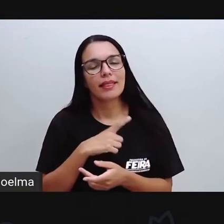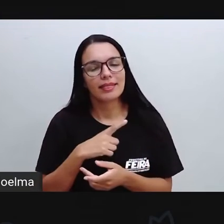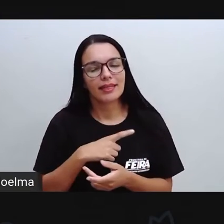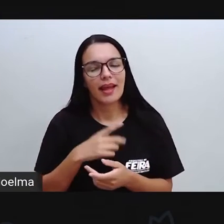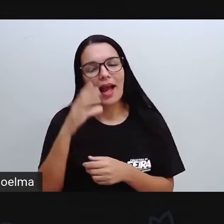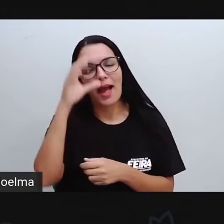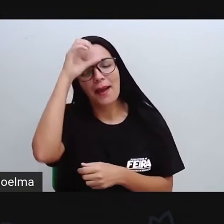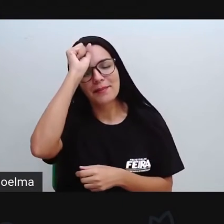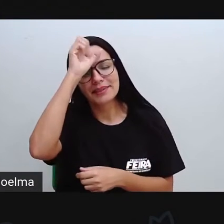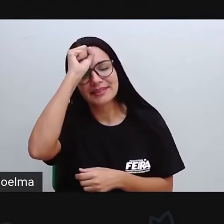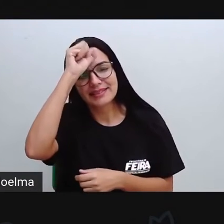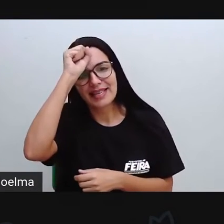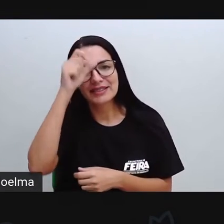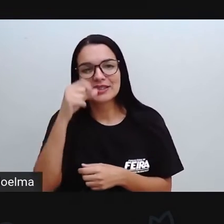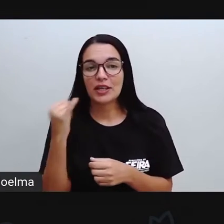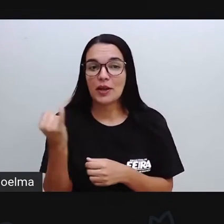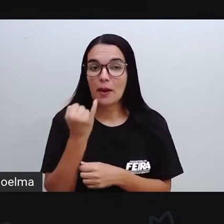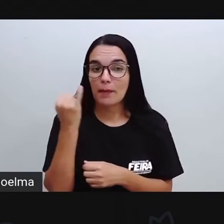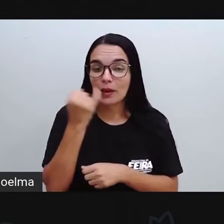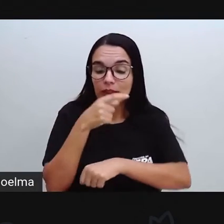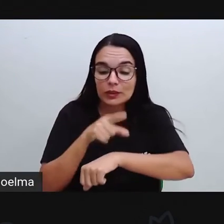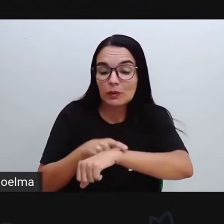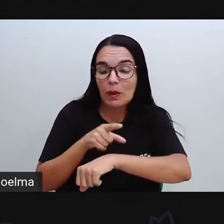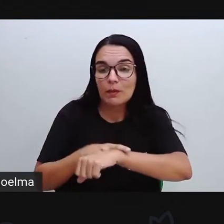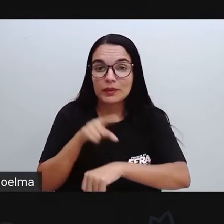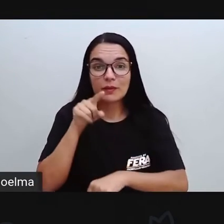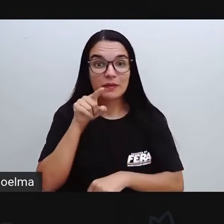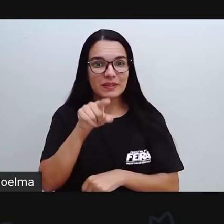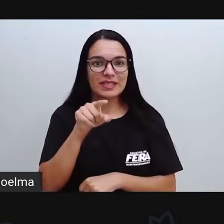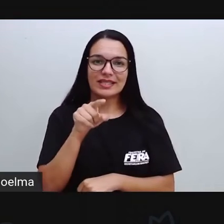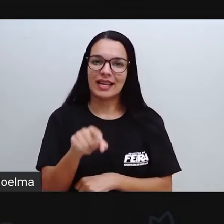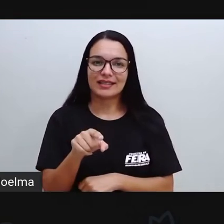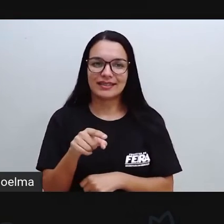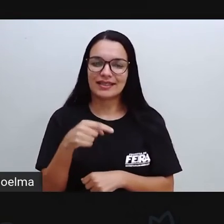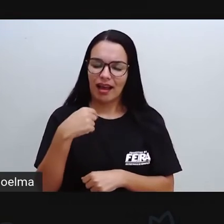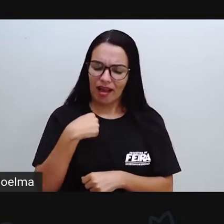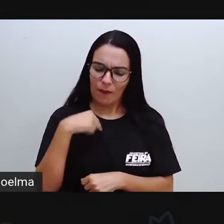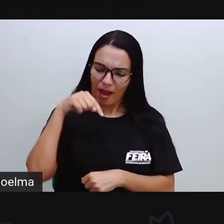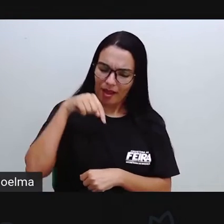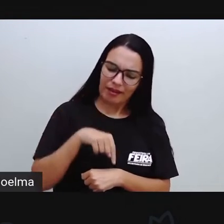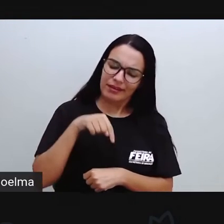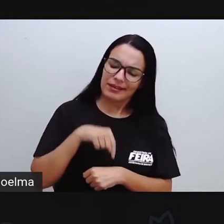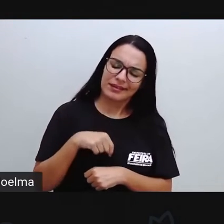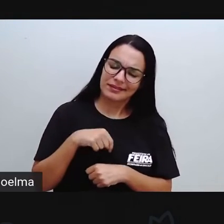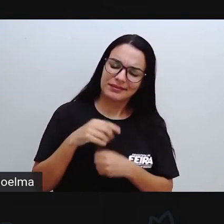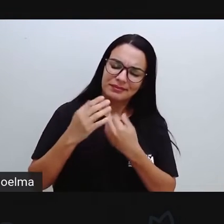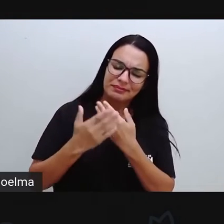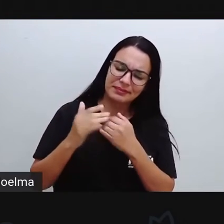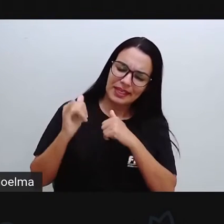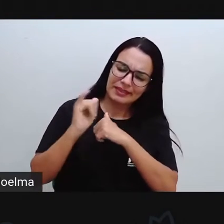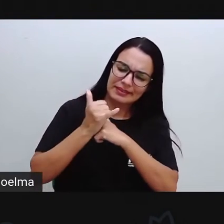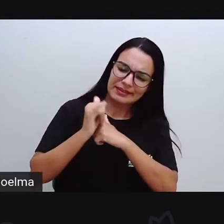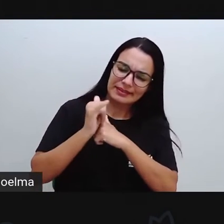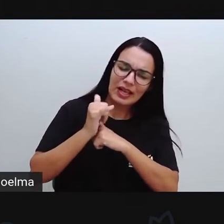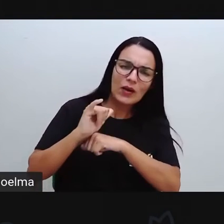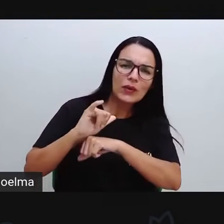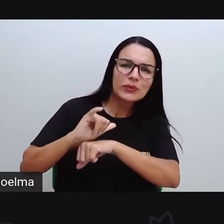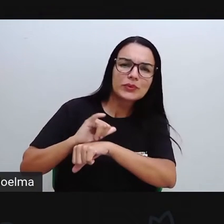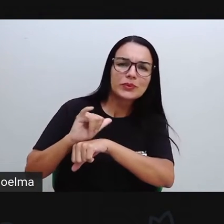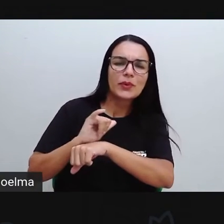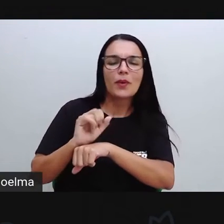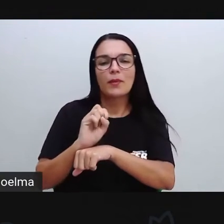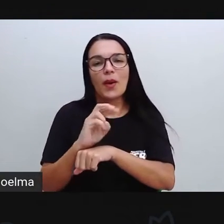muito importante, você aí de casa, para o lado da tela, pelo canal no YouTube ou pela